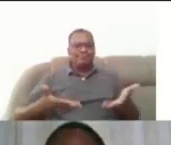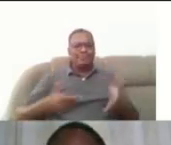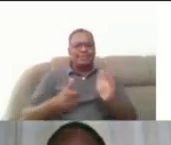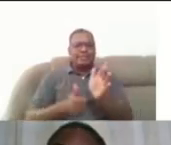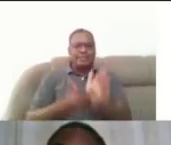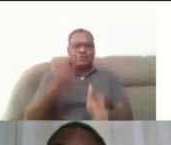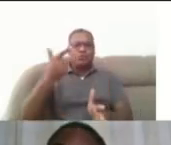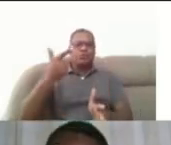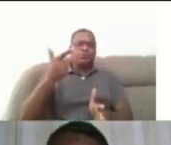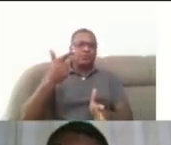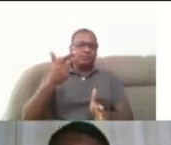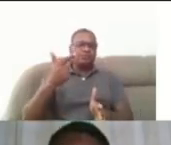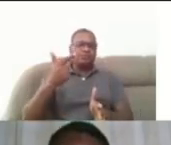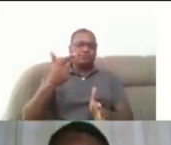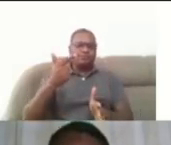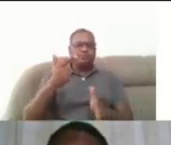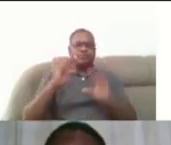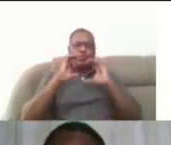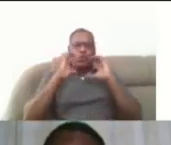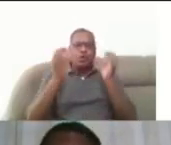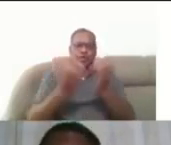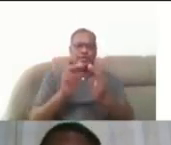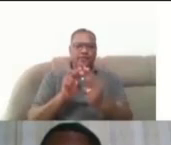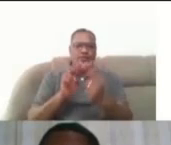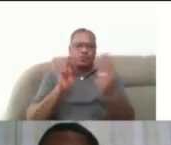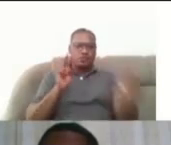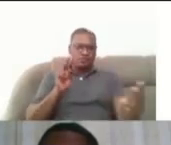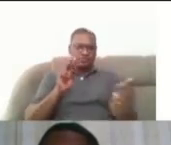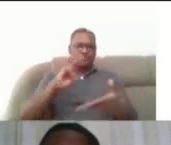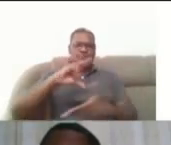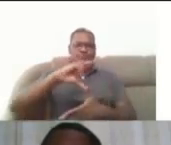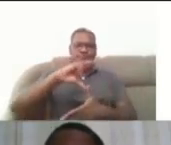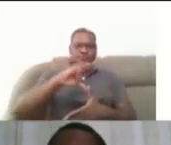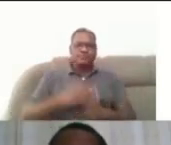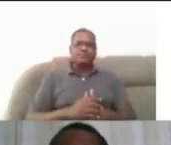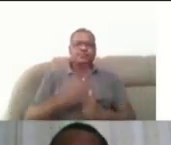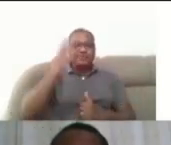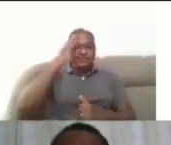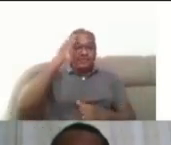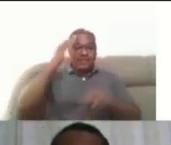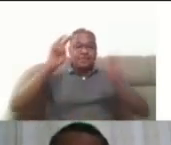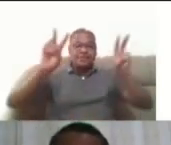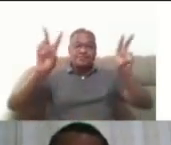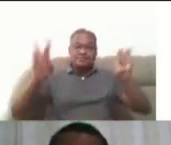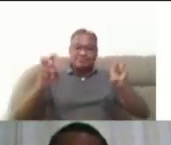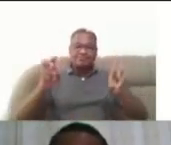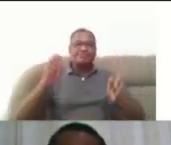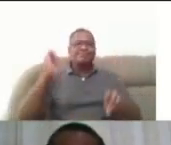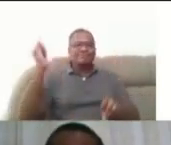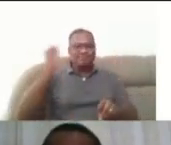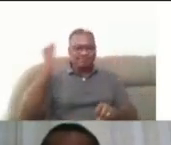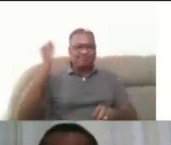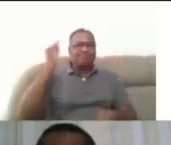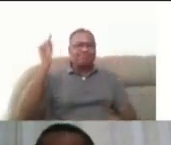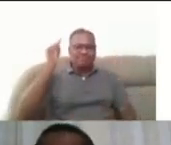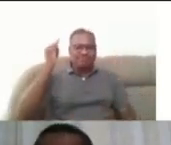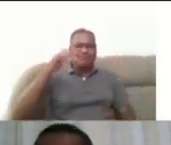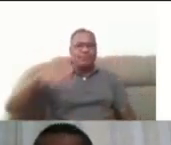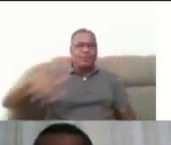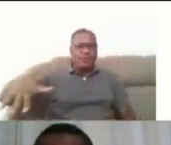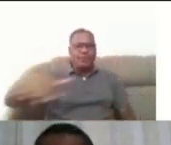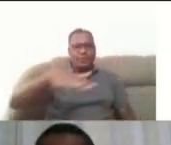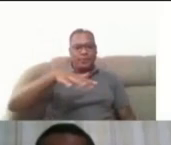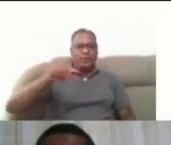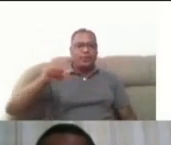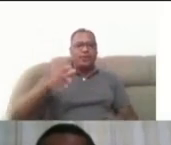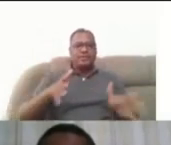Congresso Virtual da UFBA, principalmente para se tratar de um tema de grande relevo no cenário atual que é a